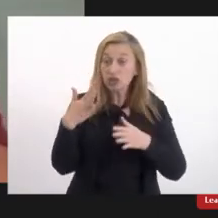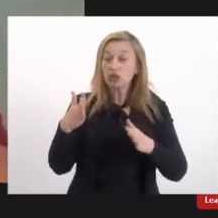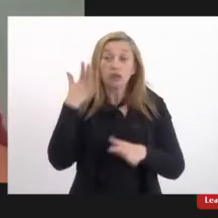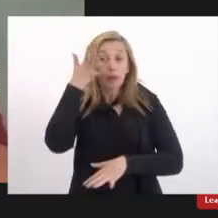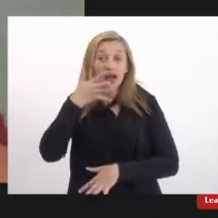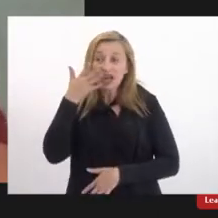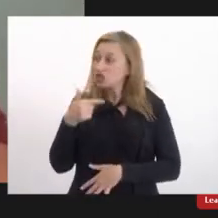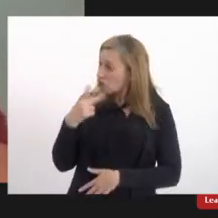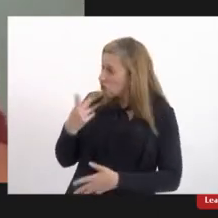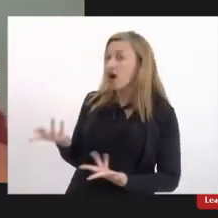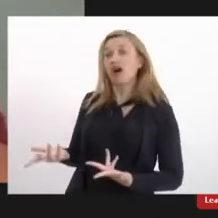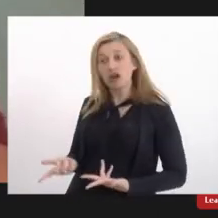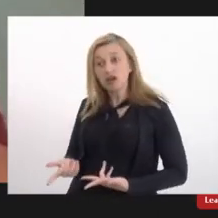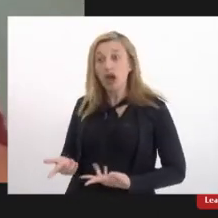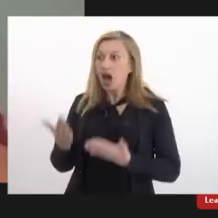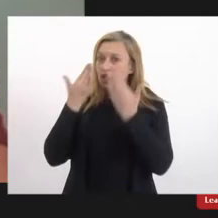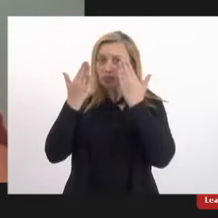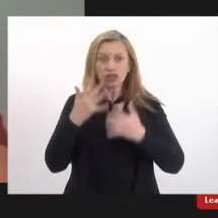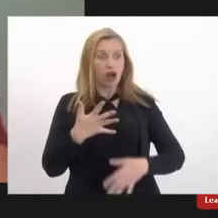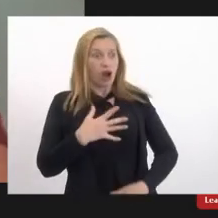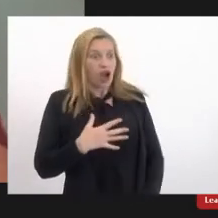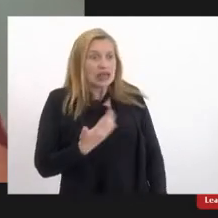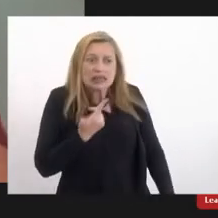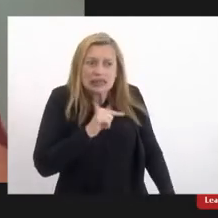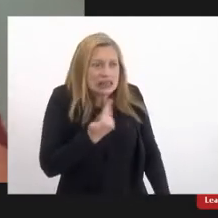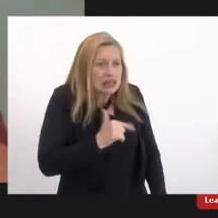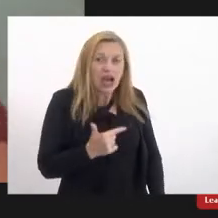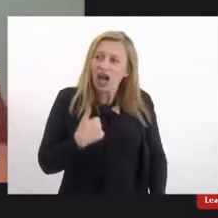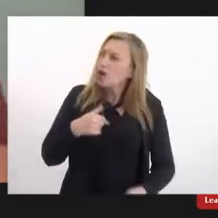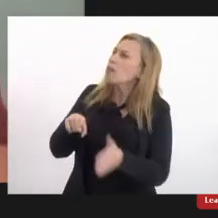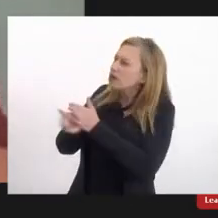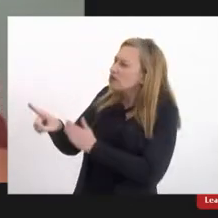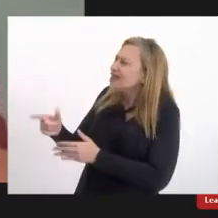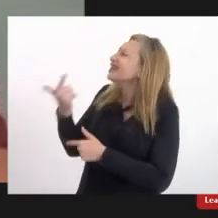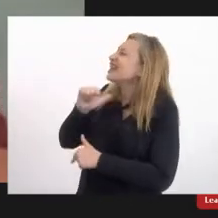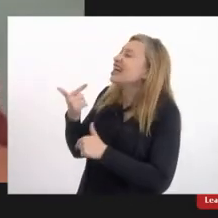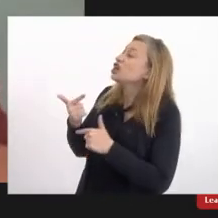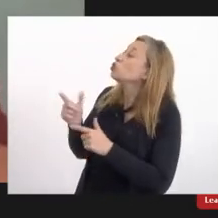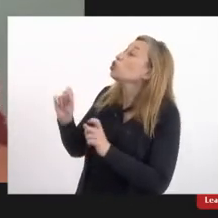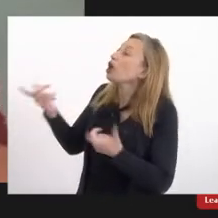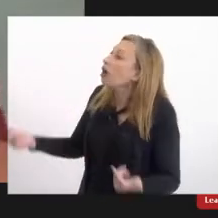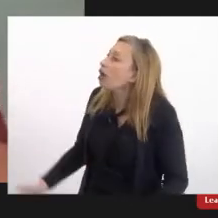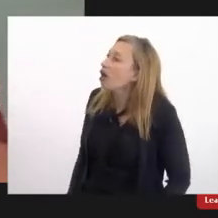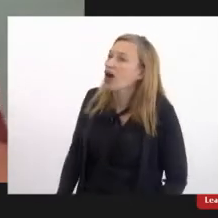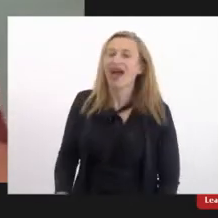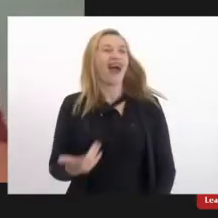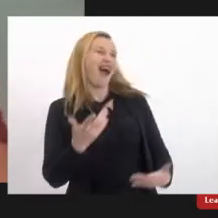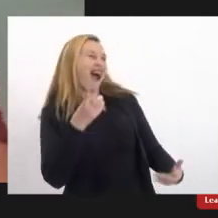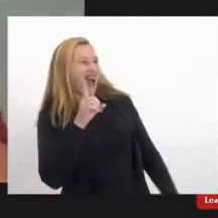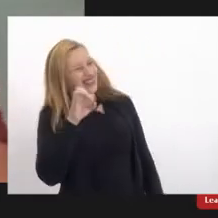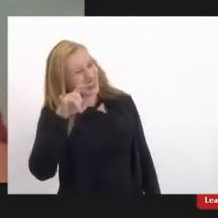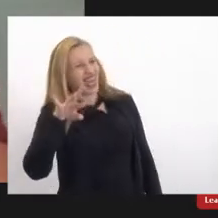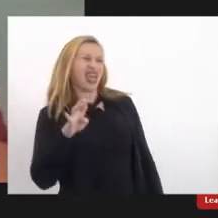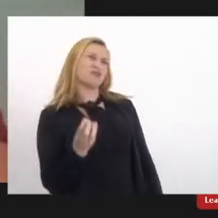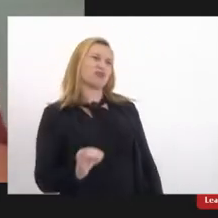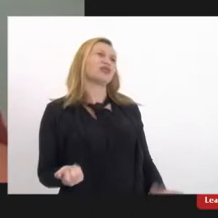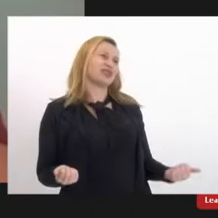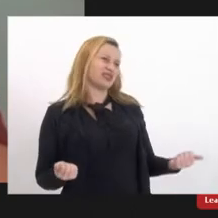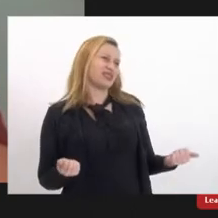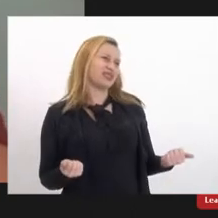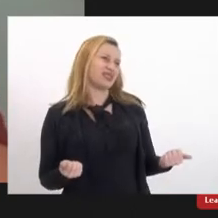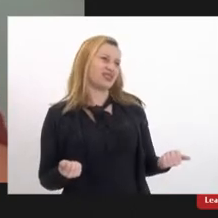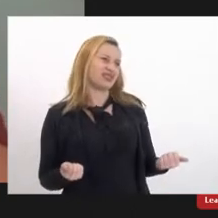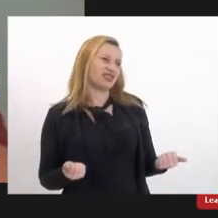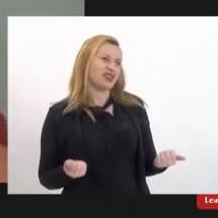eu conto isso e as psicólogas começaram a rir e eu perguntei estão rindo de que? elas disseram ah Débora se não fosse trágico